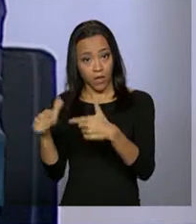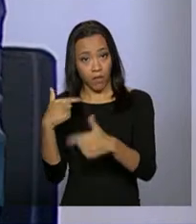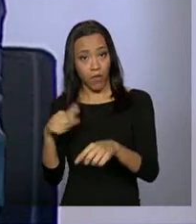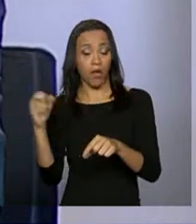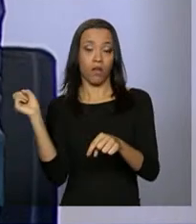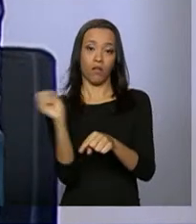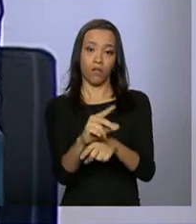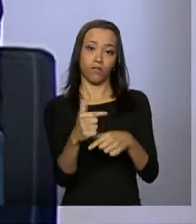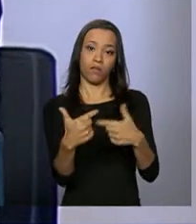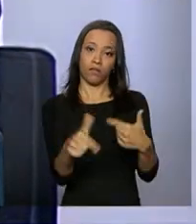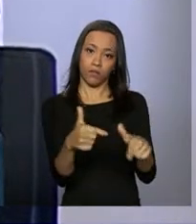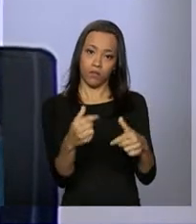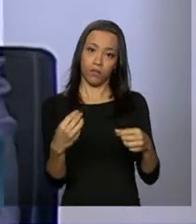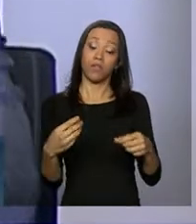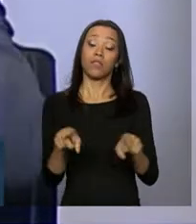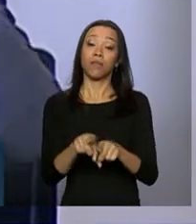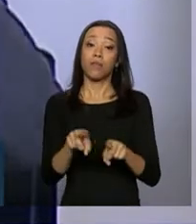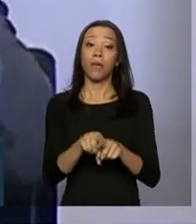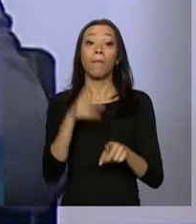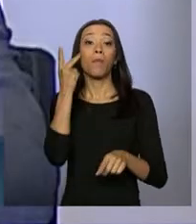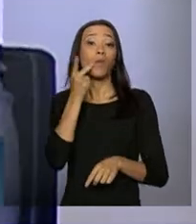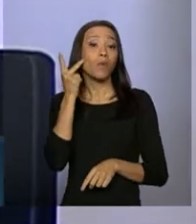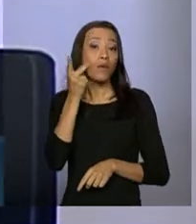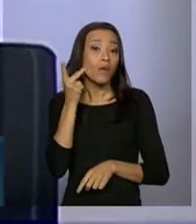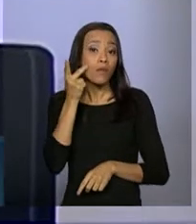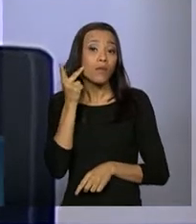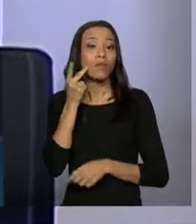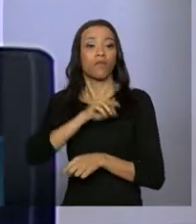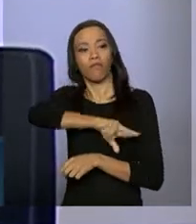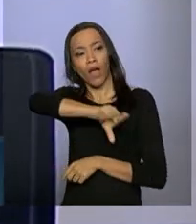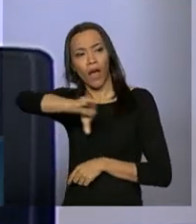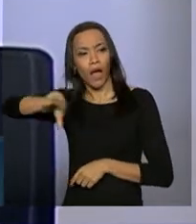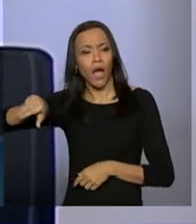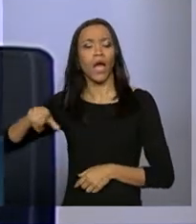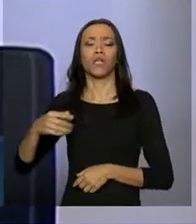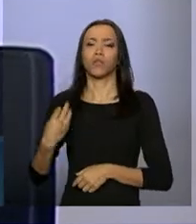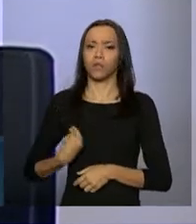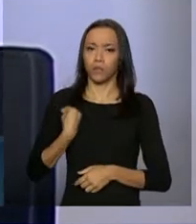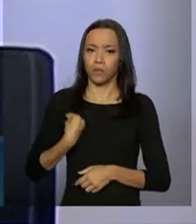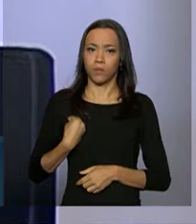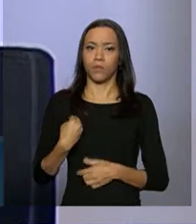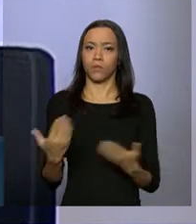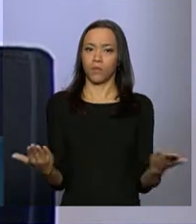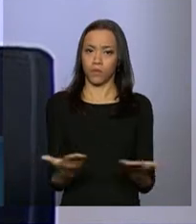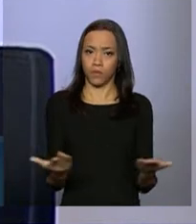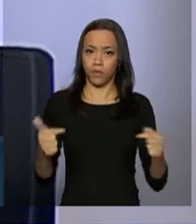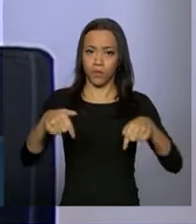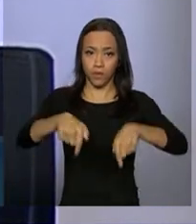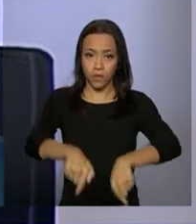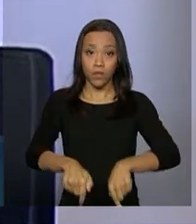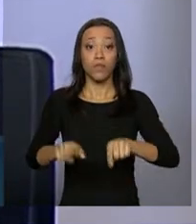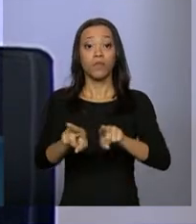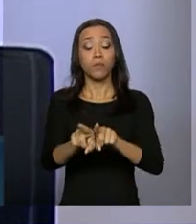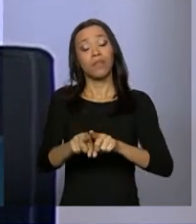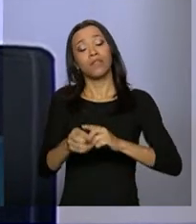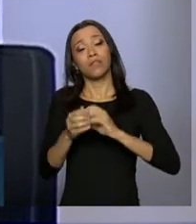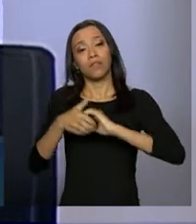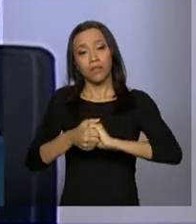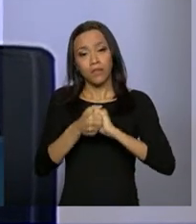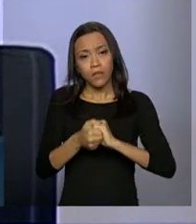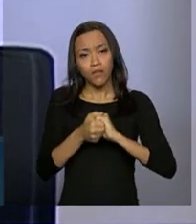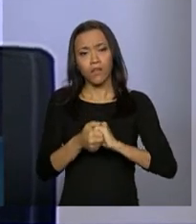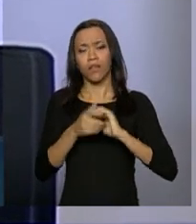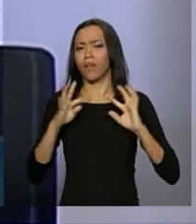procuradores do Ministério Público do Trabalho, que também vejo em grande presença. Enfim, saudar a todos